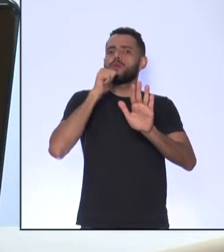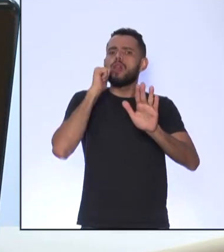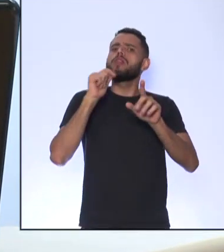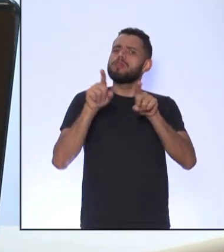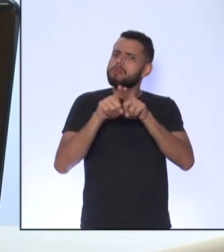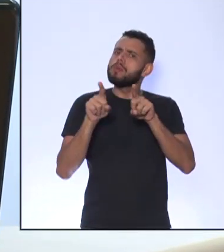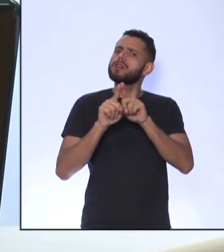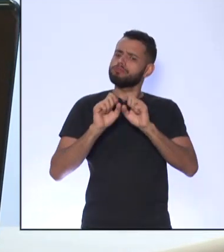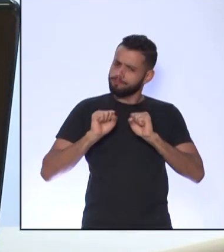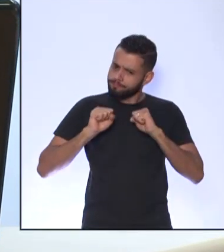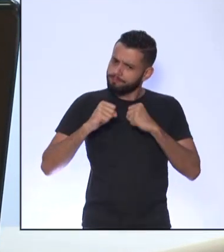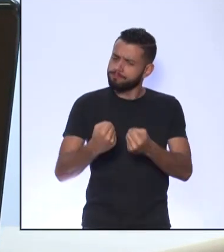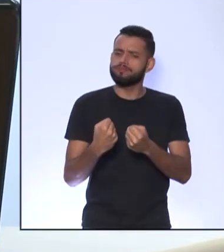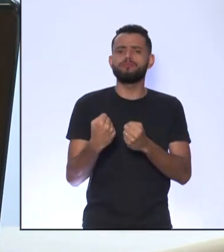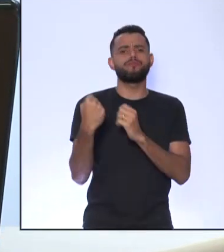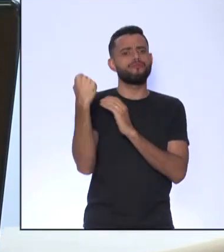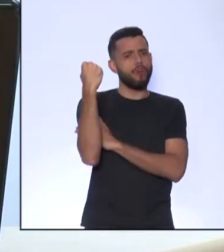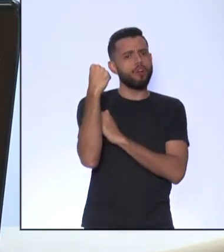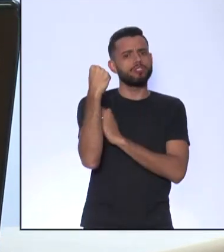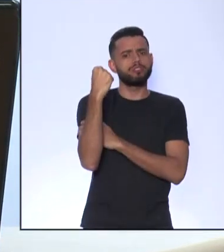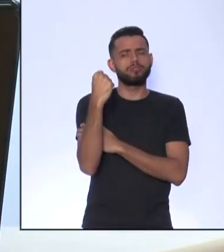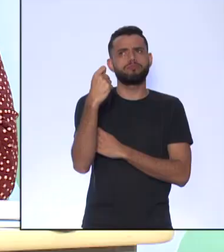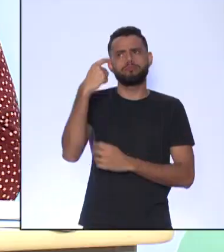período da história Uma iluminista